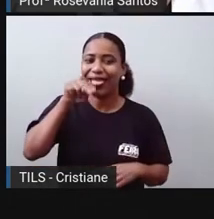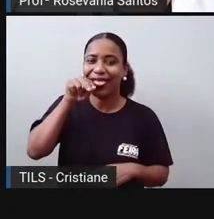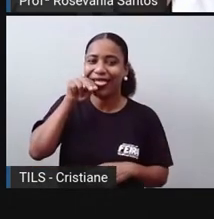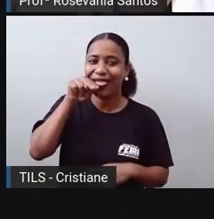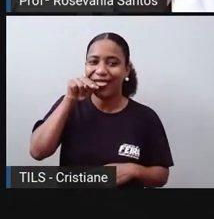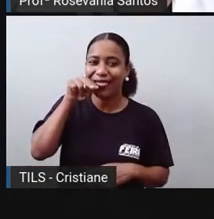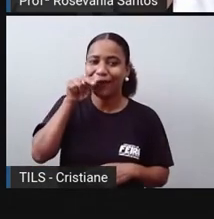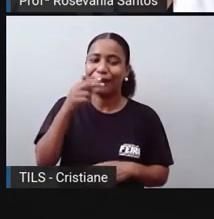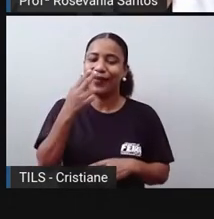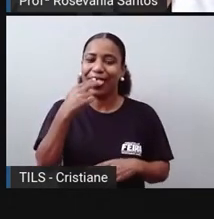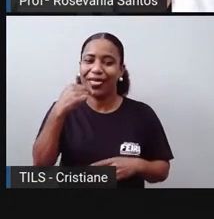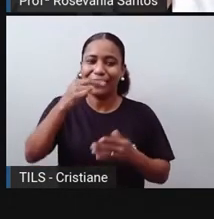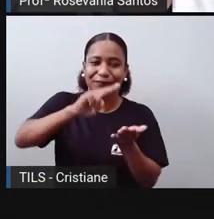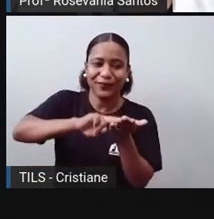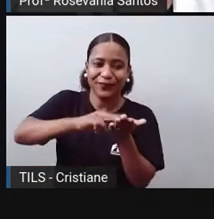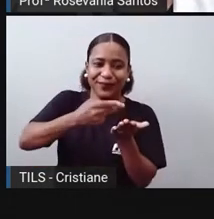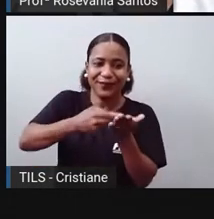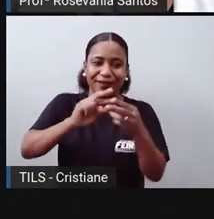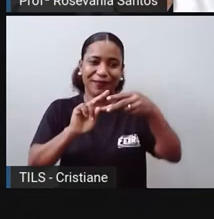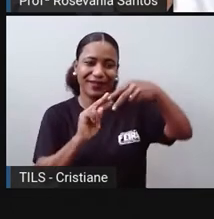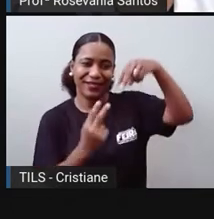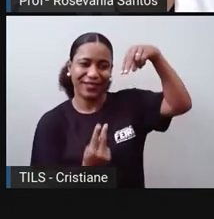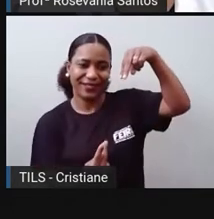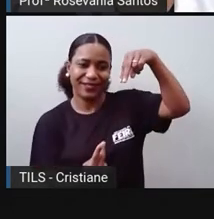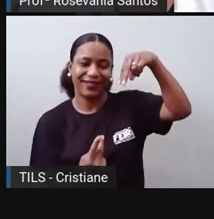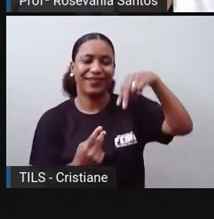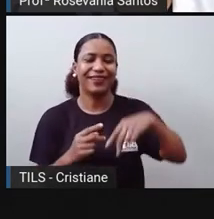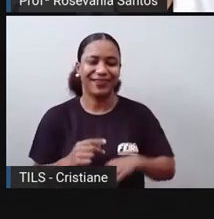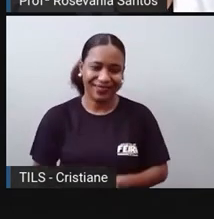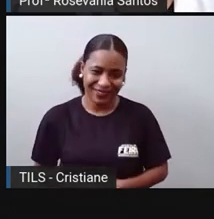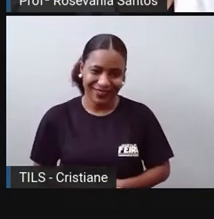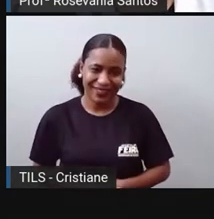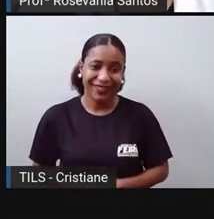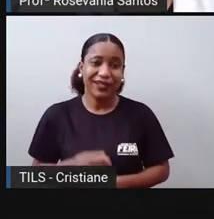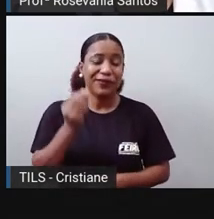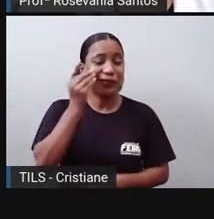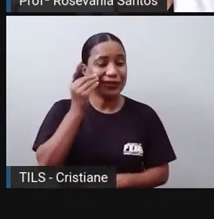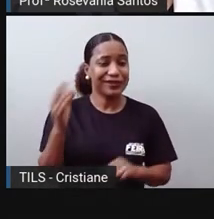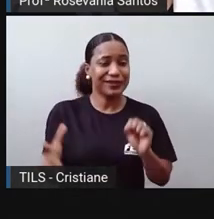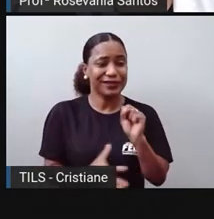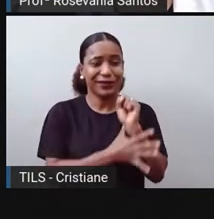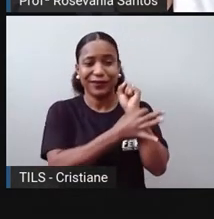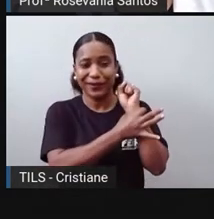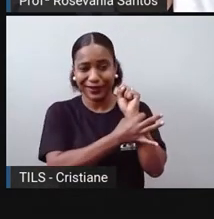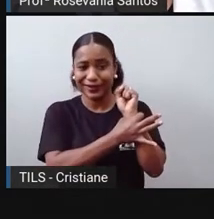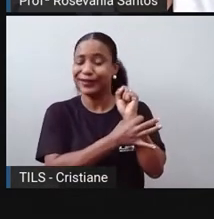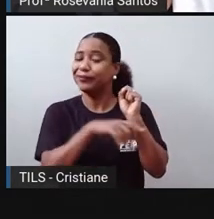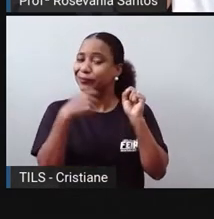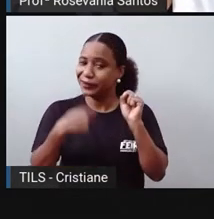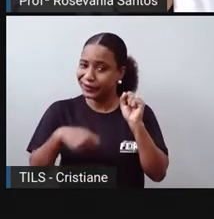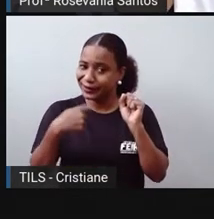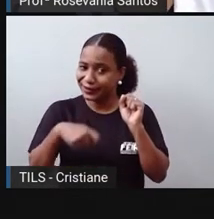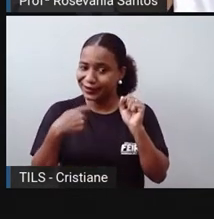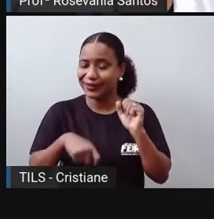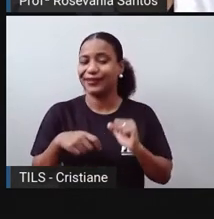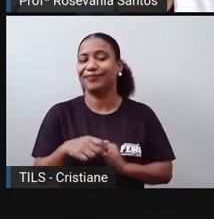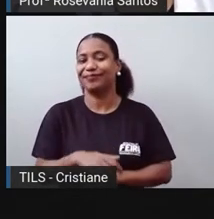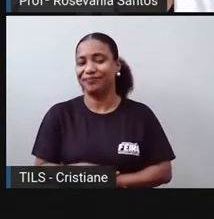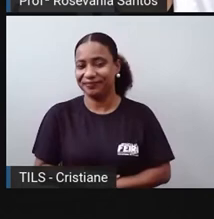e a gente aí nessas comunicações que às vezes até como proteção exige algumas dessas atitudes, desses